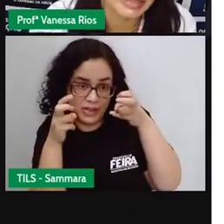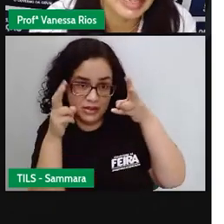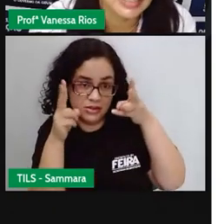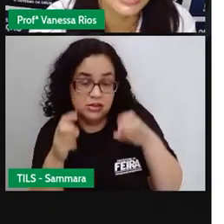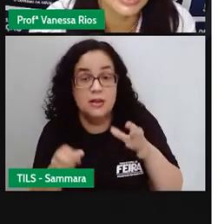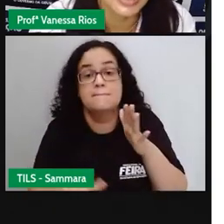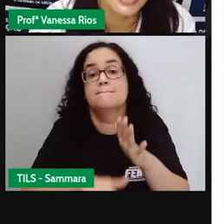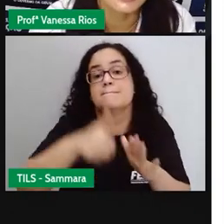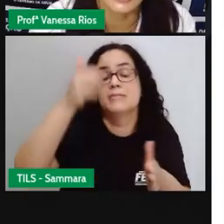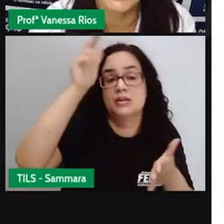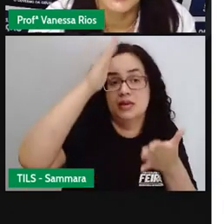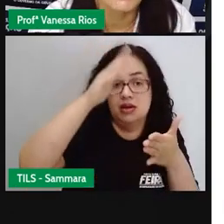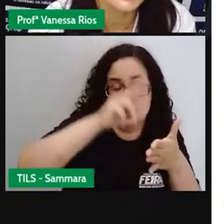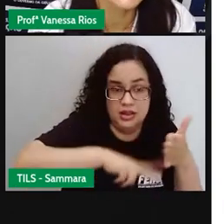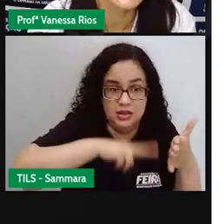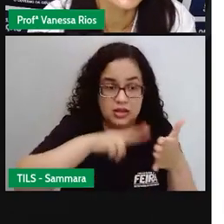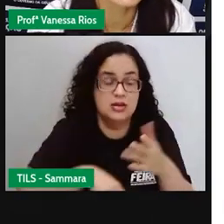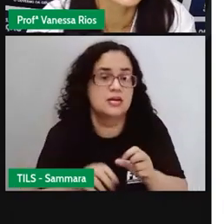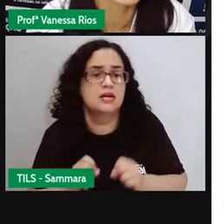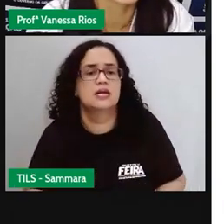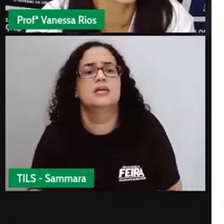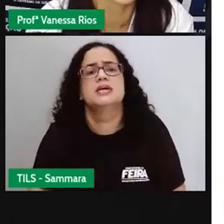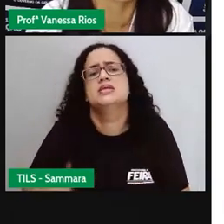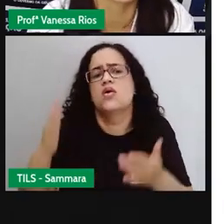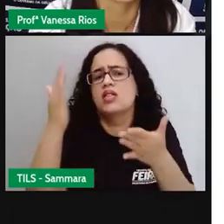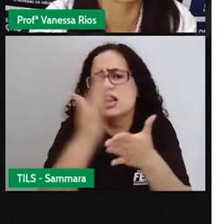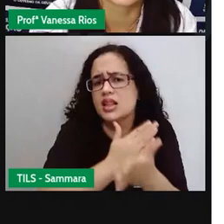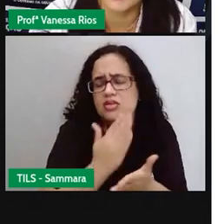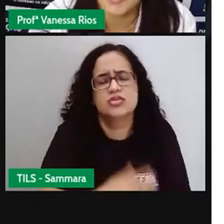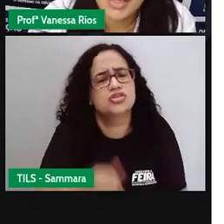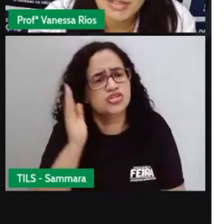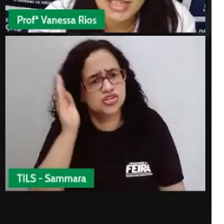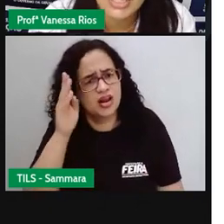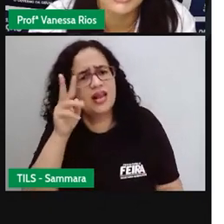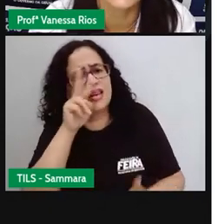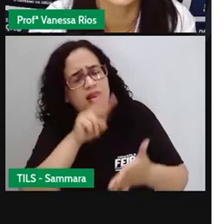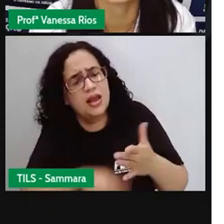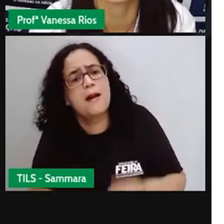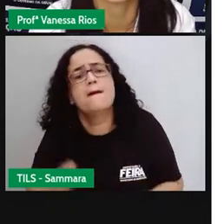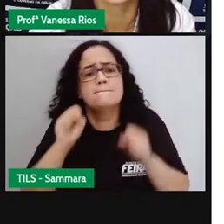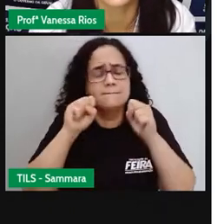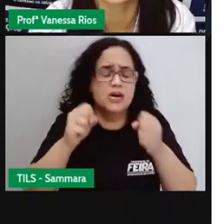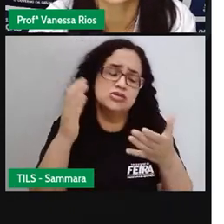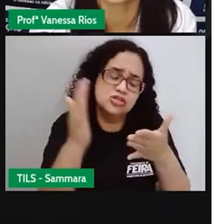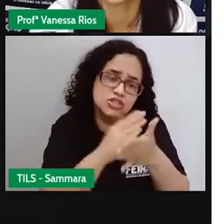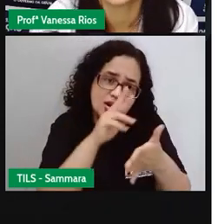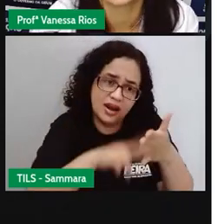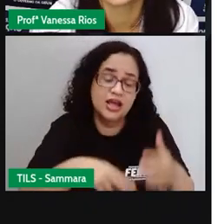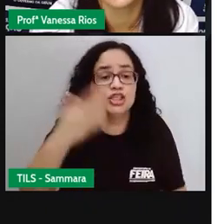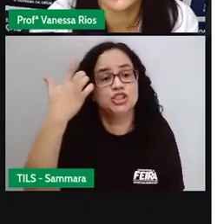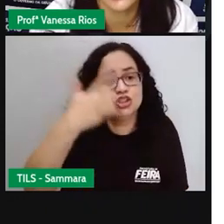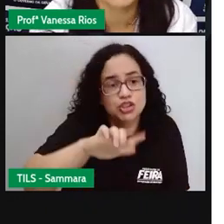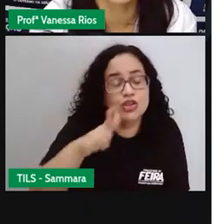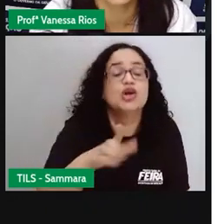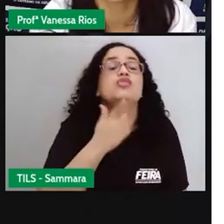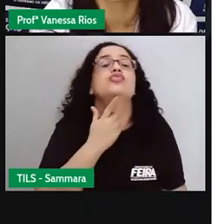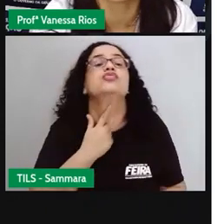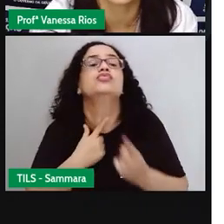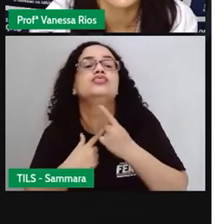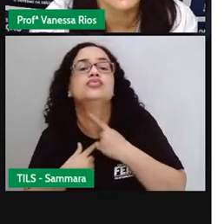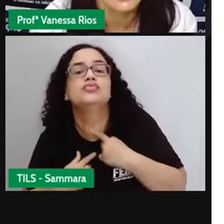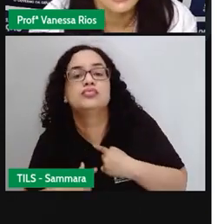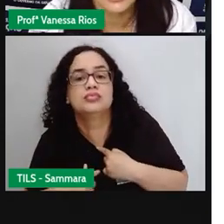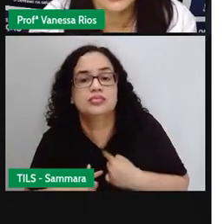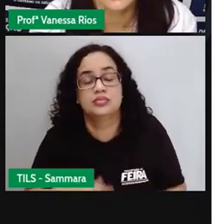fez uma primeira leitura. Então, mesmo que seja um livro que eu já tenha lido, eu posso ler de novo, né, o prazer pela leitura está muito